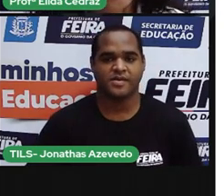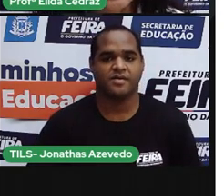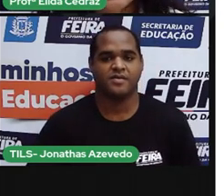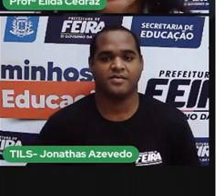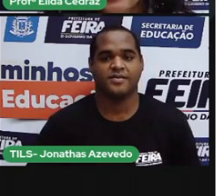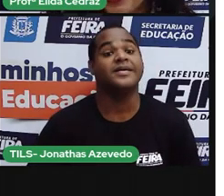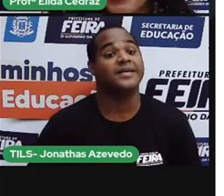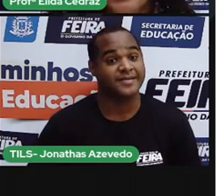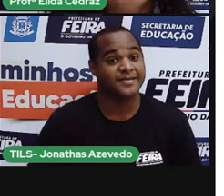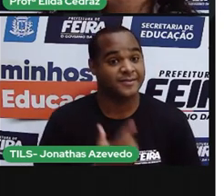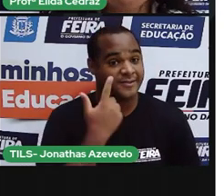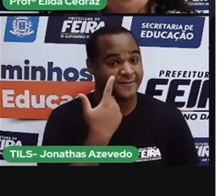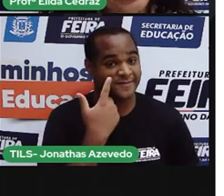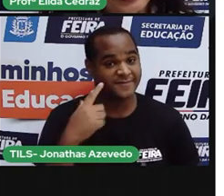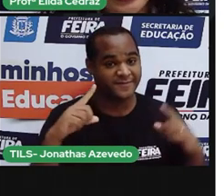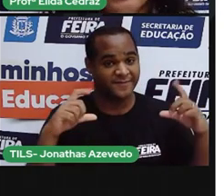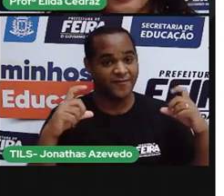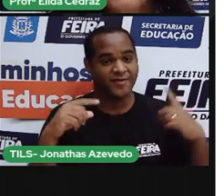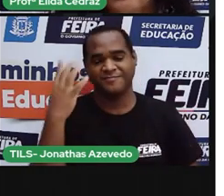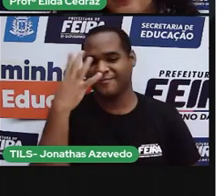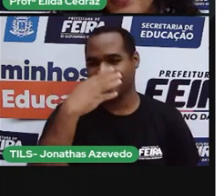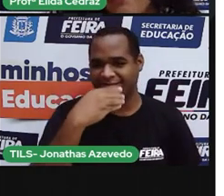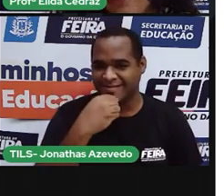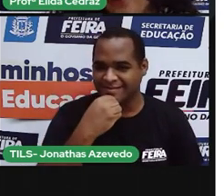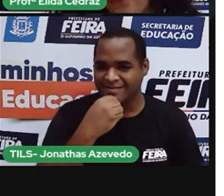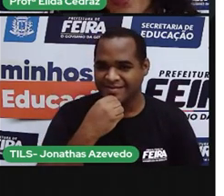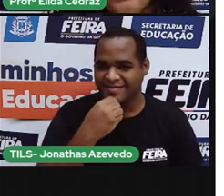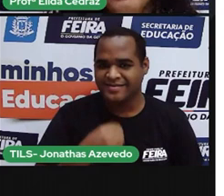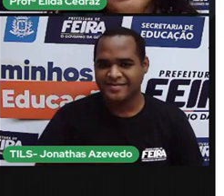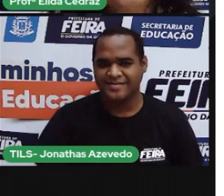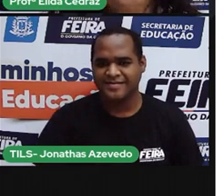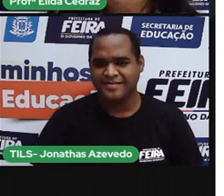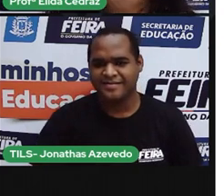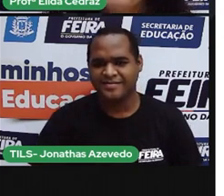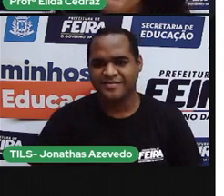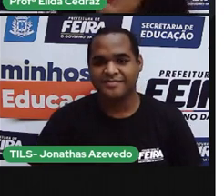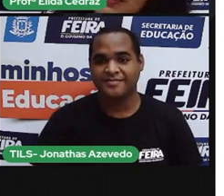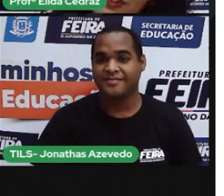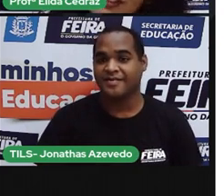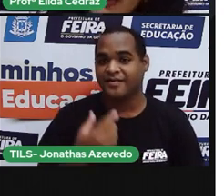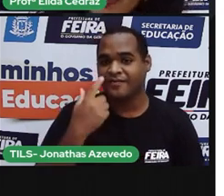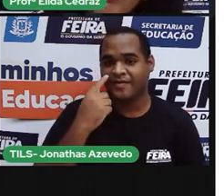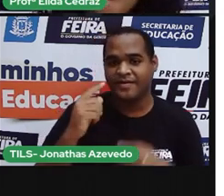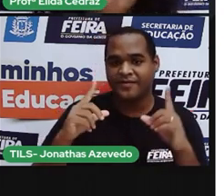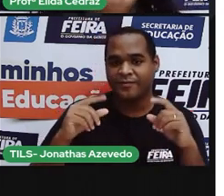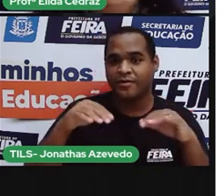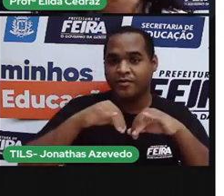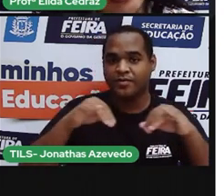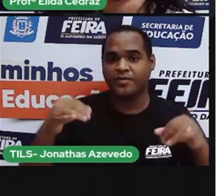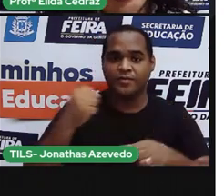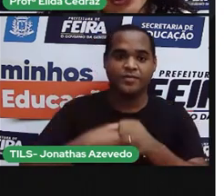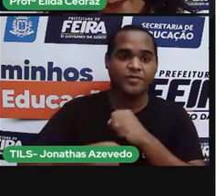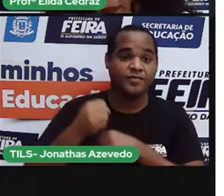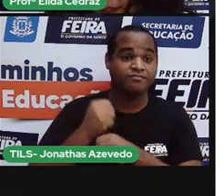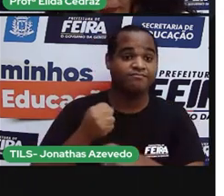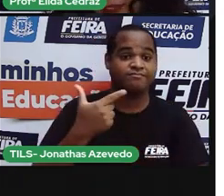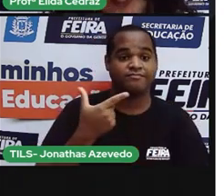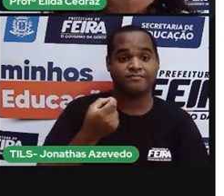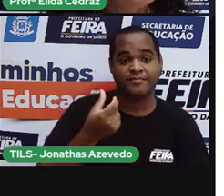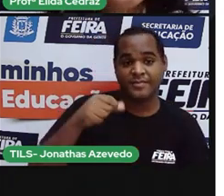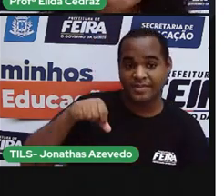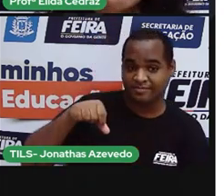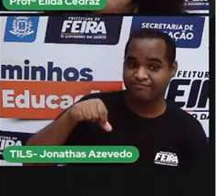Olha só, gente. Muito lindo. Ali é a foto. Anunciador 2019. Porque foi antes da